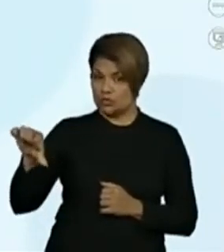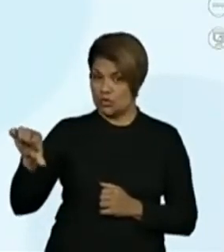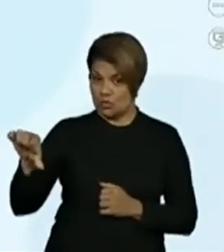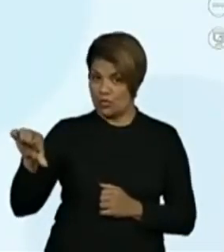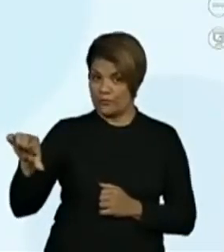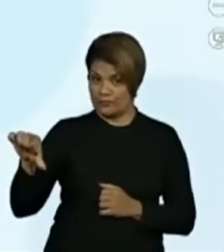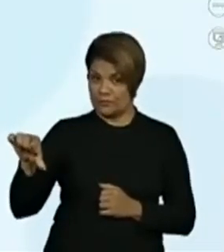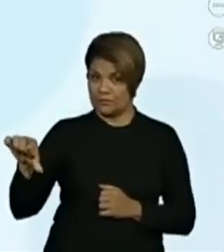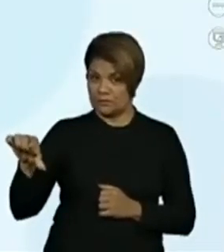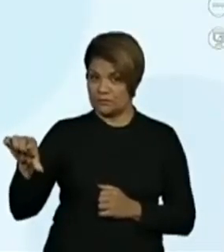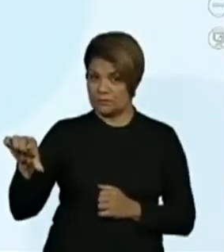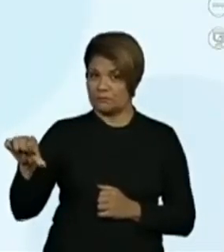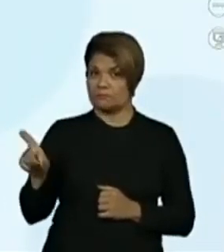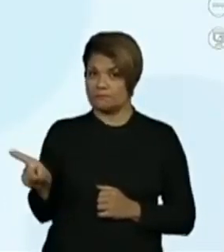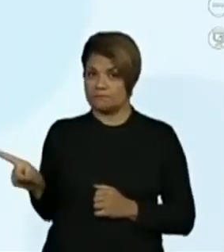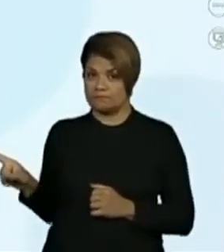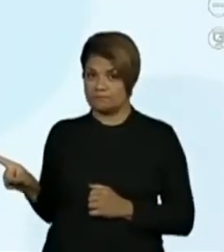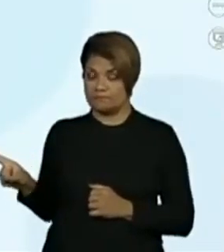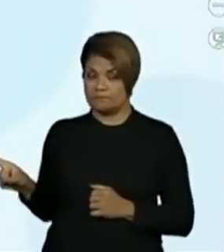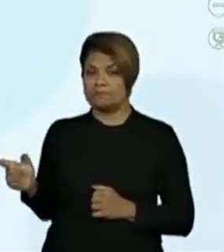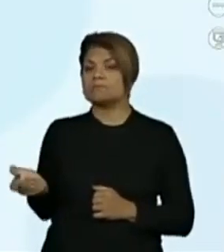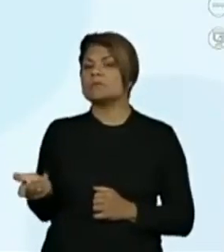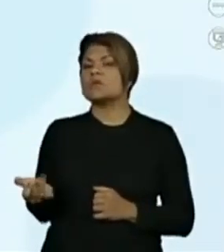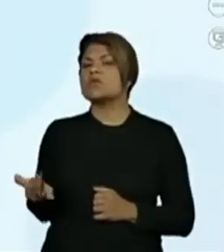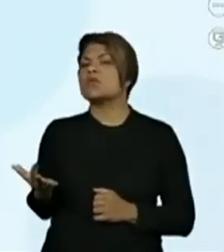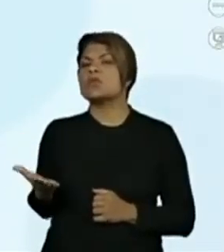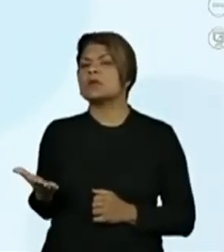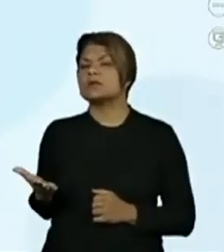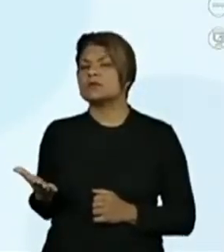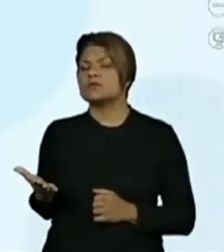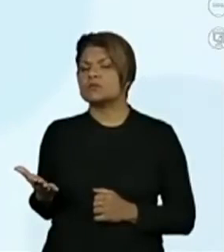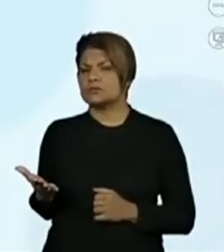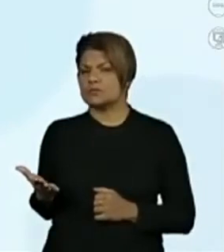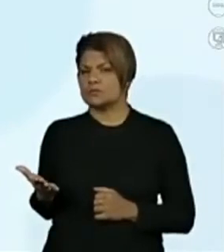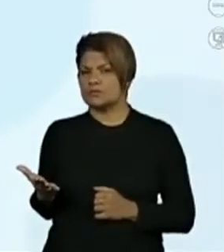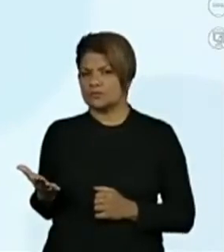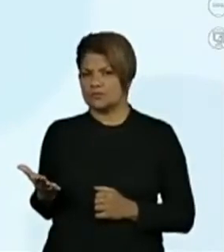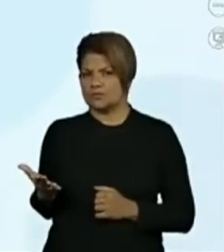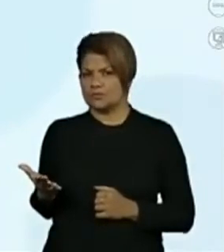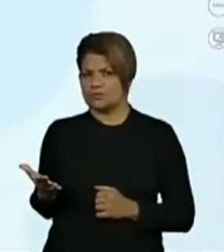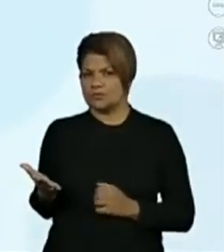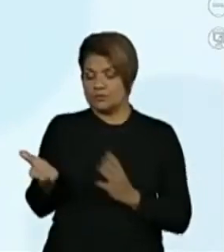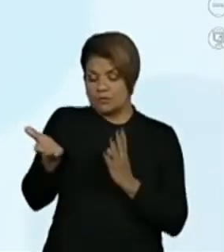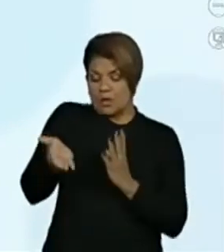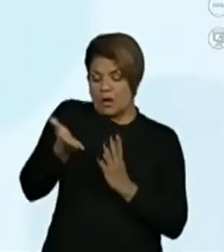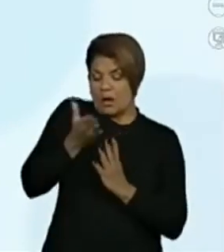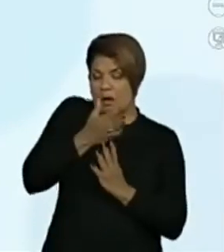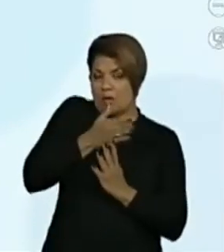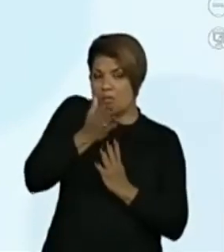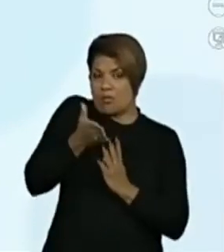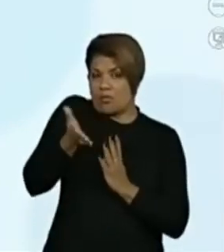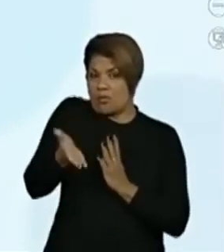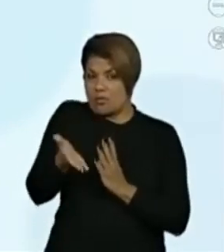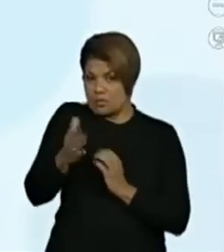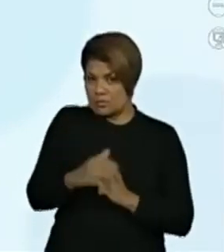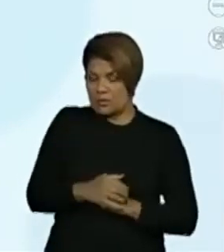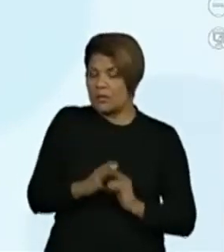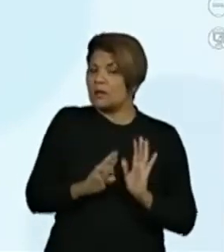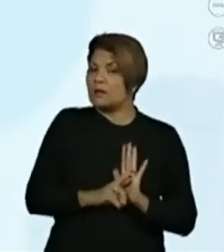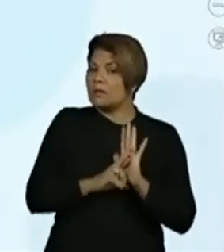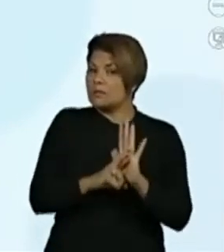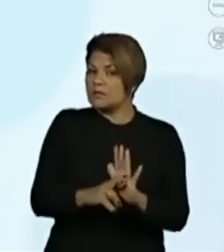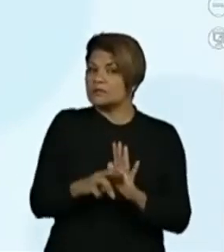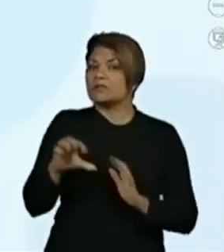aqui, ele vale quanto? Segundo a ordem que ele está. Ele representa